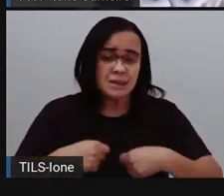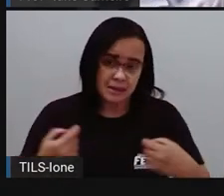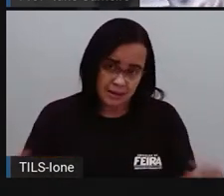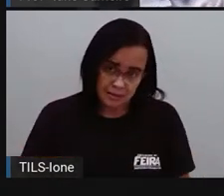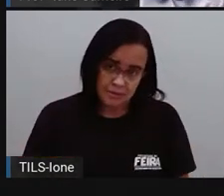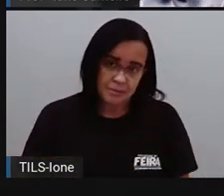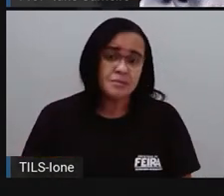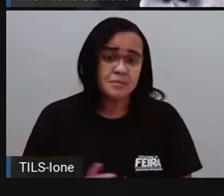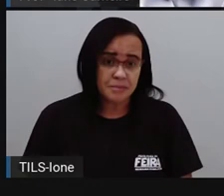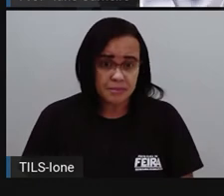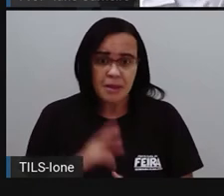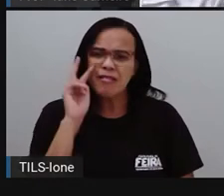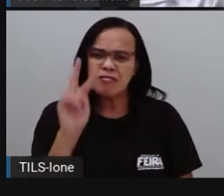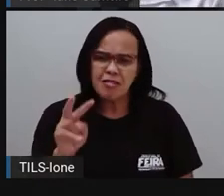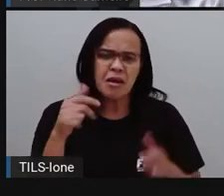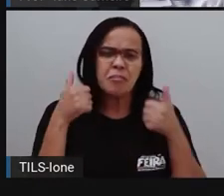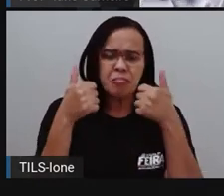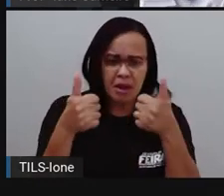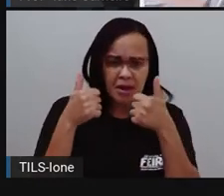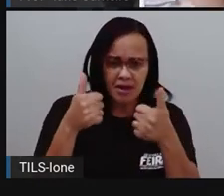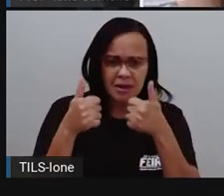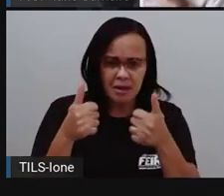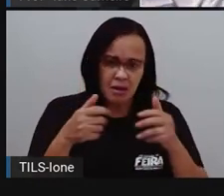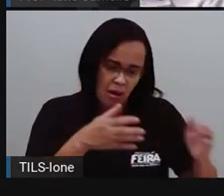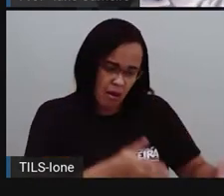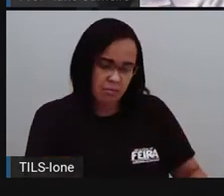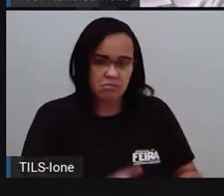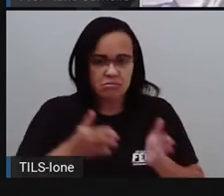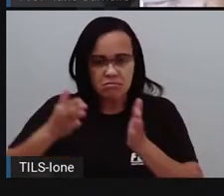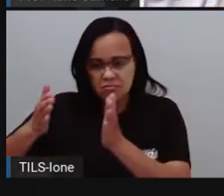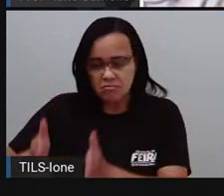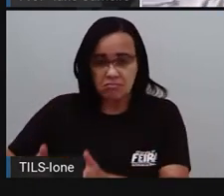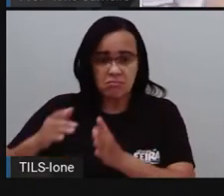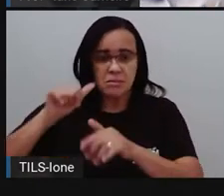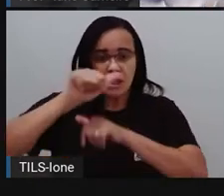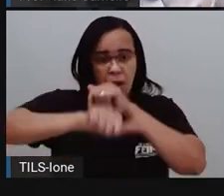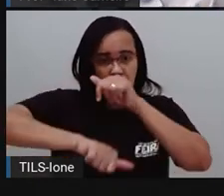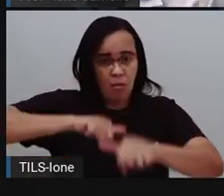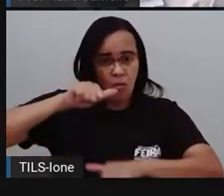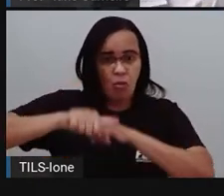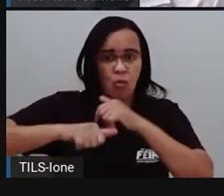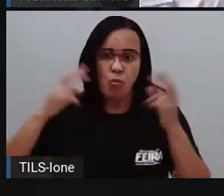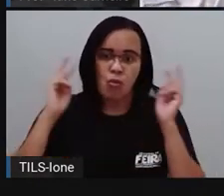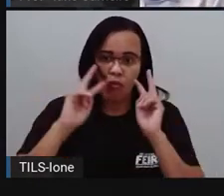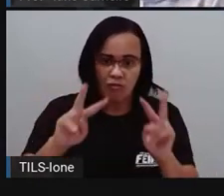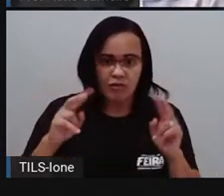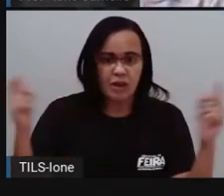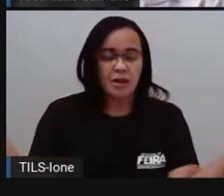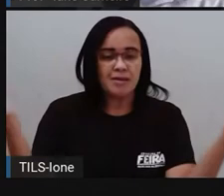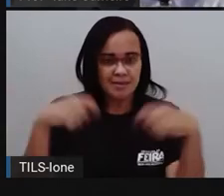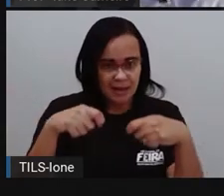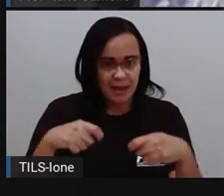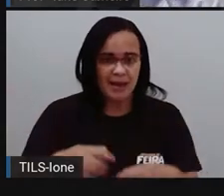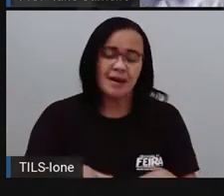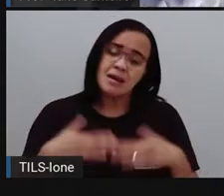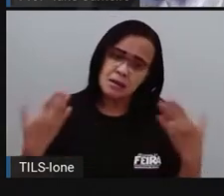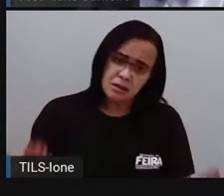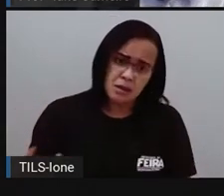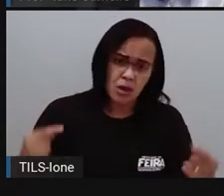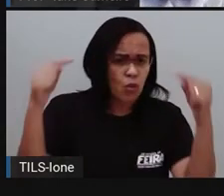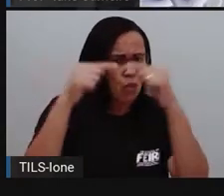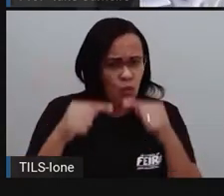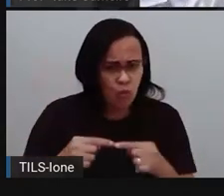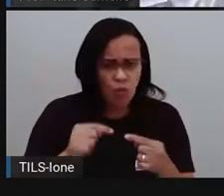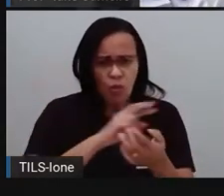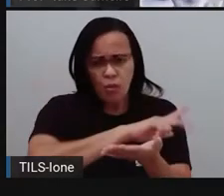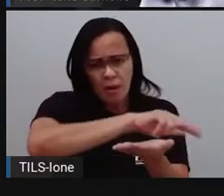banquinho, né, pra ver. Esse aqui precisa de um só, ele tá aqui, mas o pequenininho agora consegue ver, né? E isso serve pra várias coisas, né?